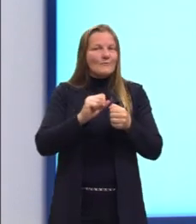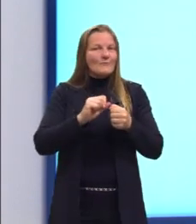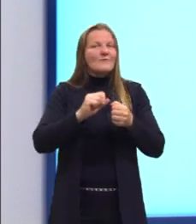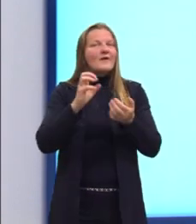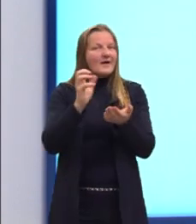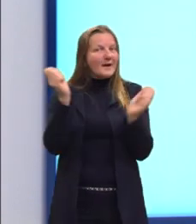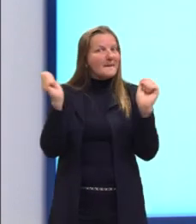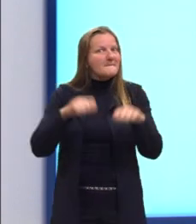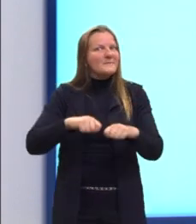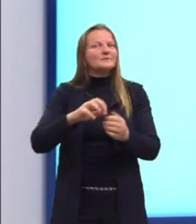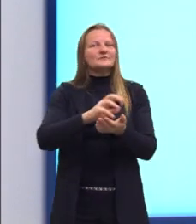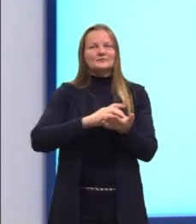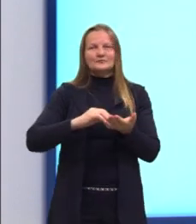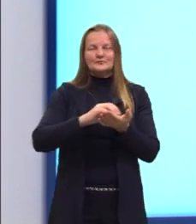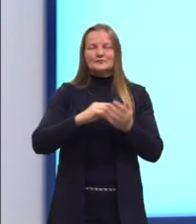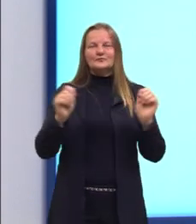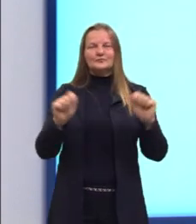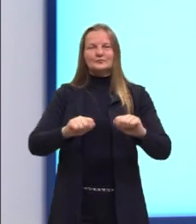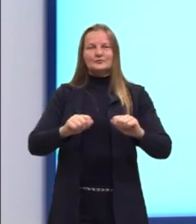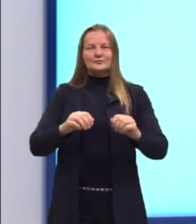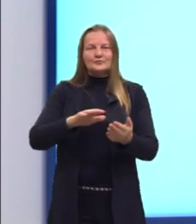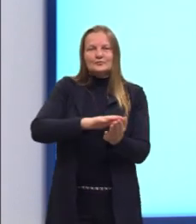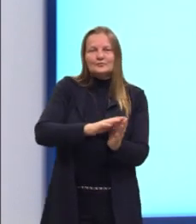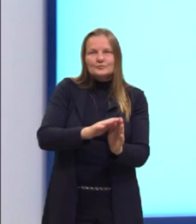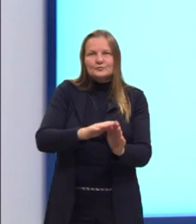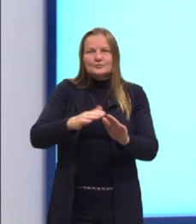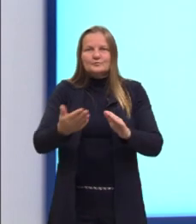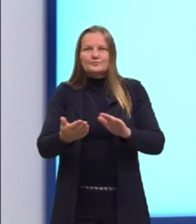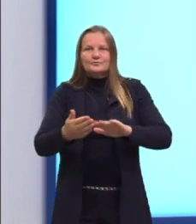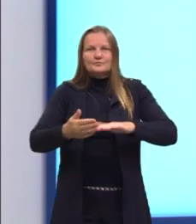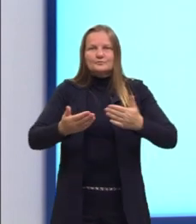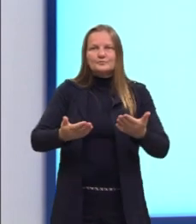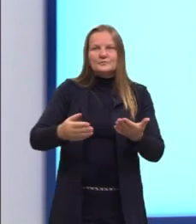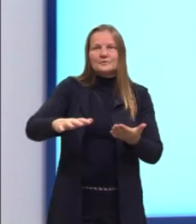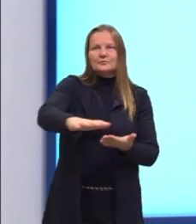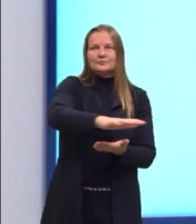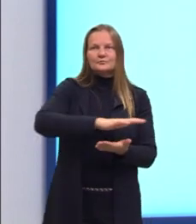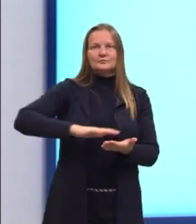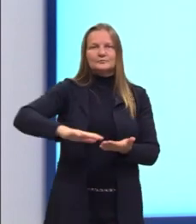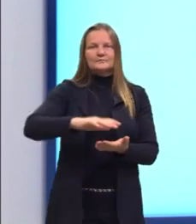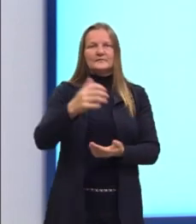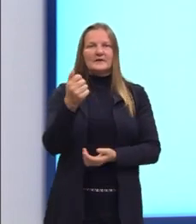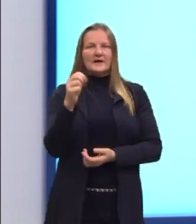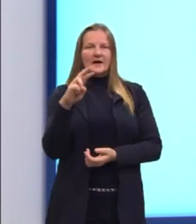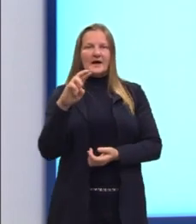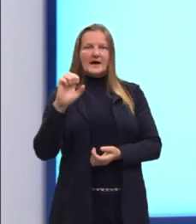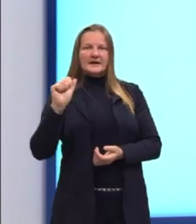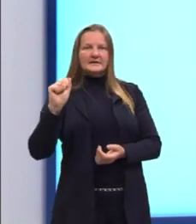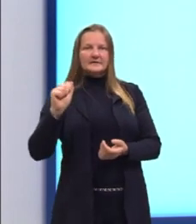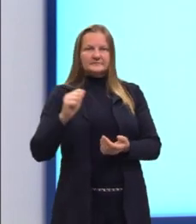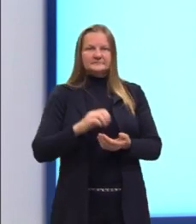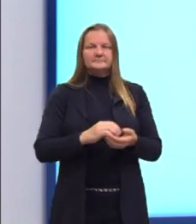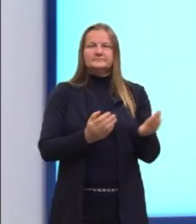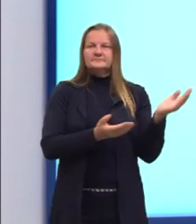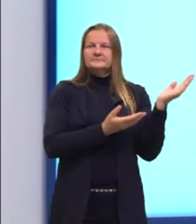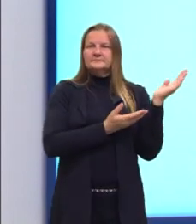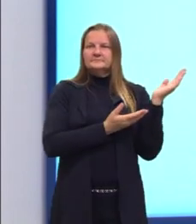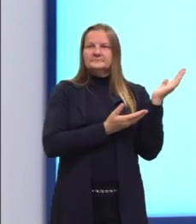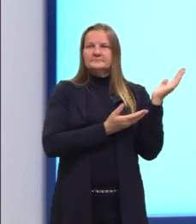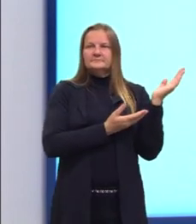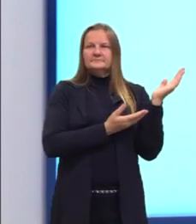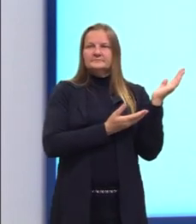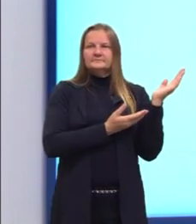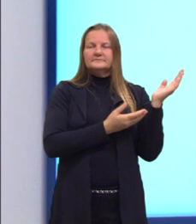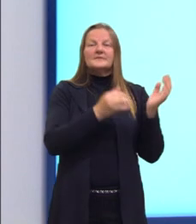considerar a forma dele planificada pra calcular a área, tá? Então, nós temos aqui o mesmo